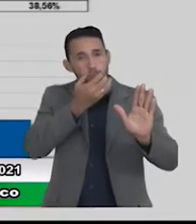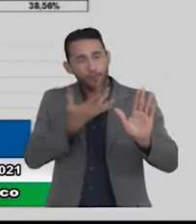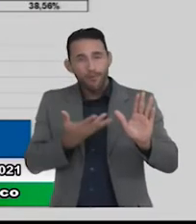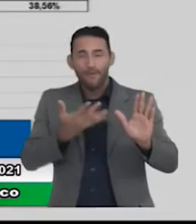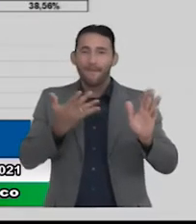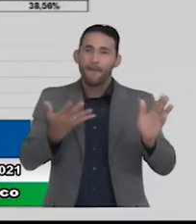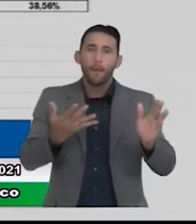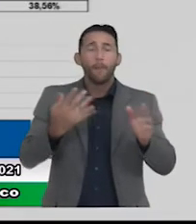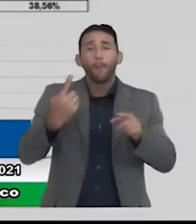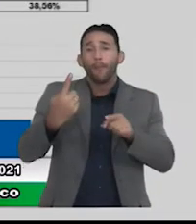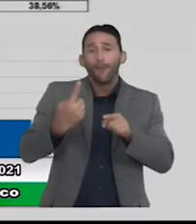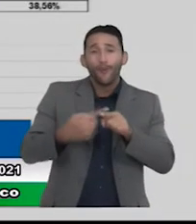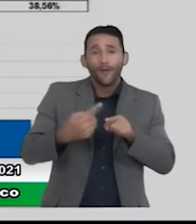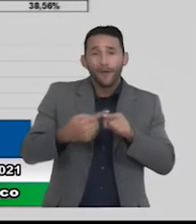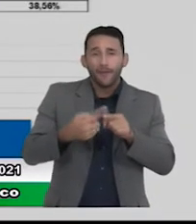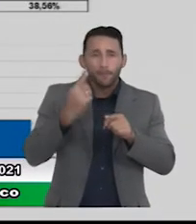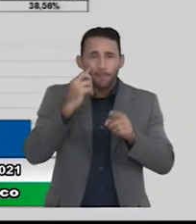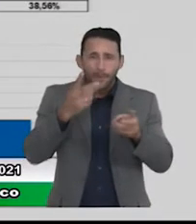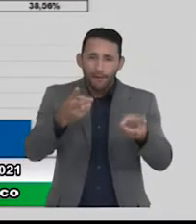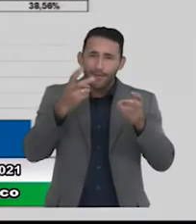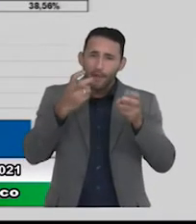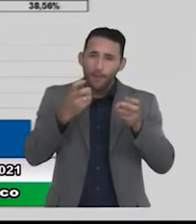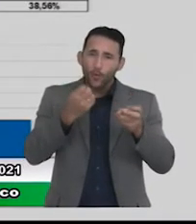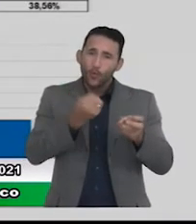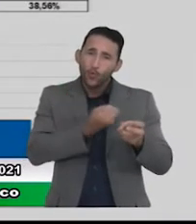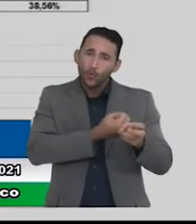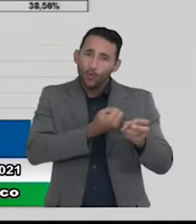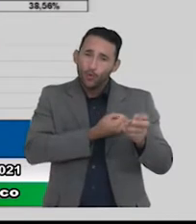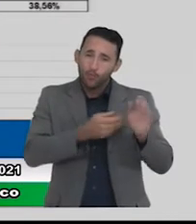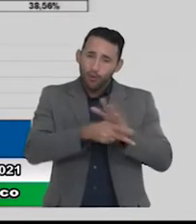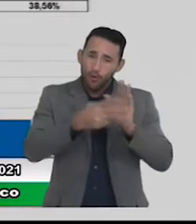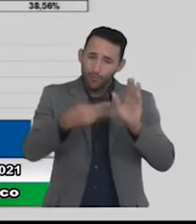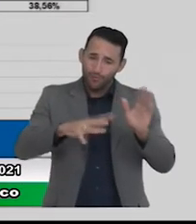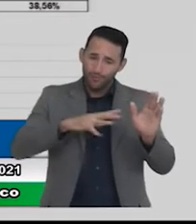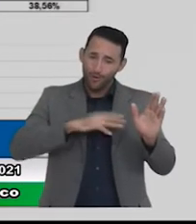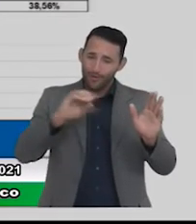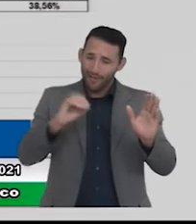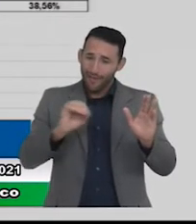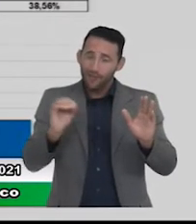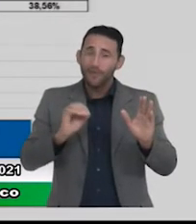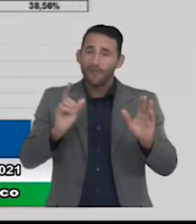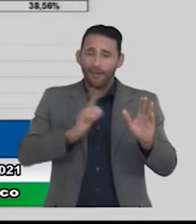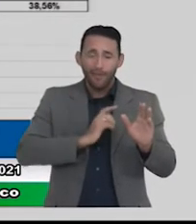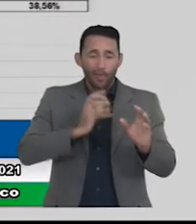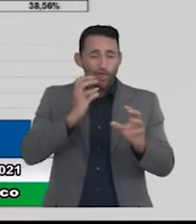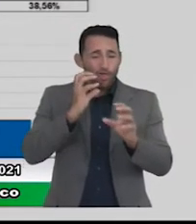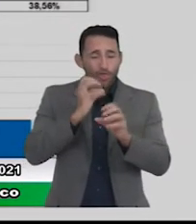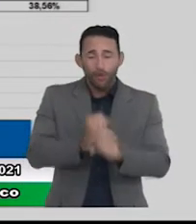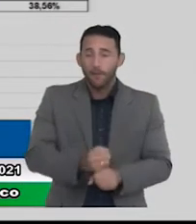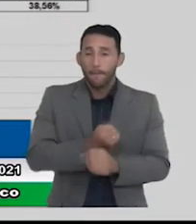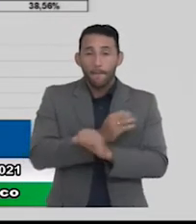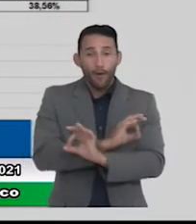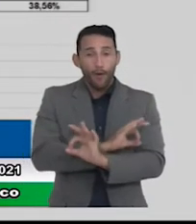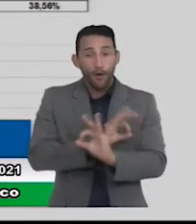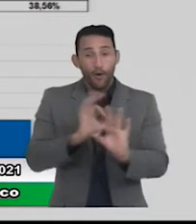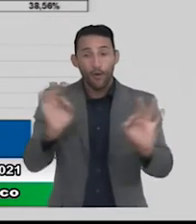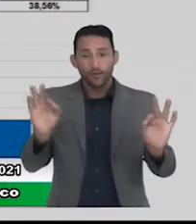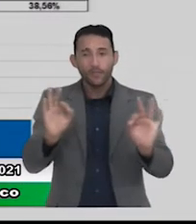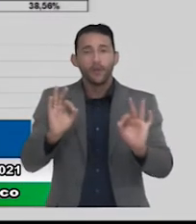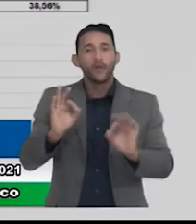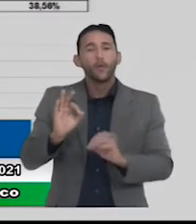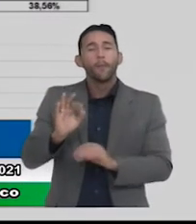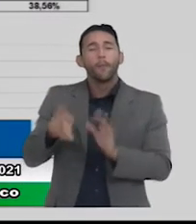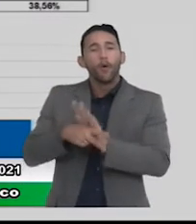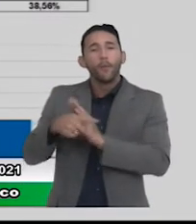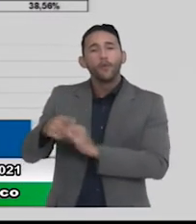por essa saúde financeira nós temos uma boa nota também no CAPAG que é também do Tesouro Nacional que mede a